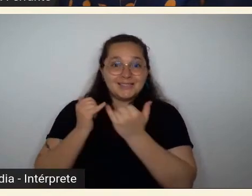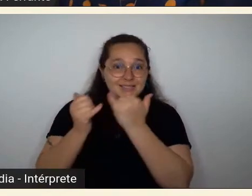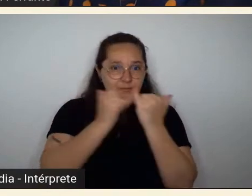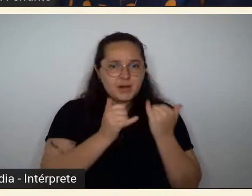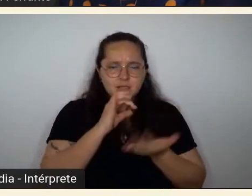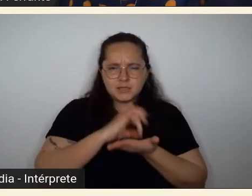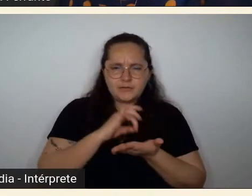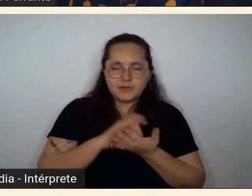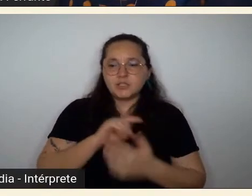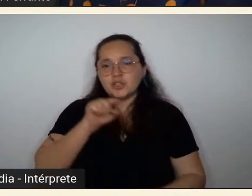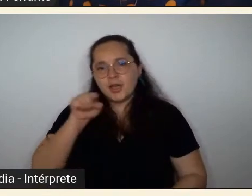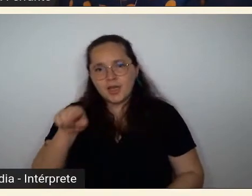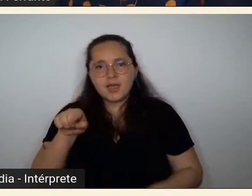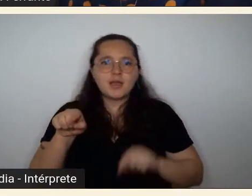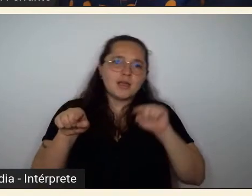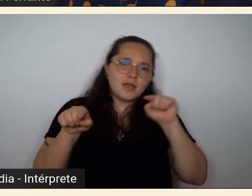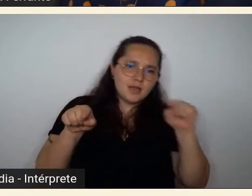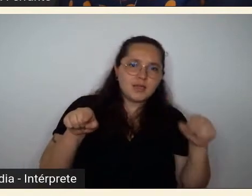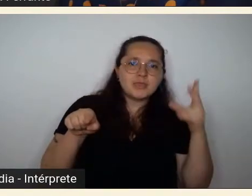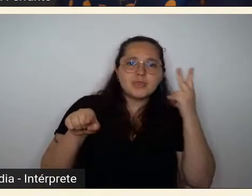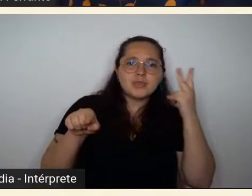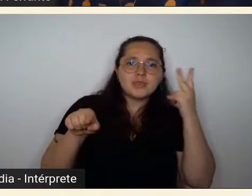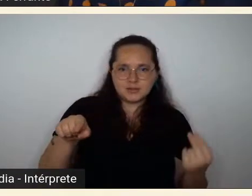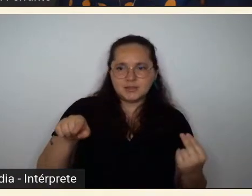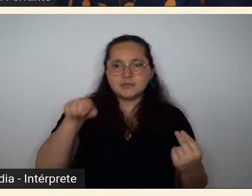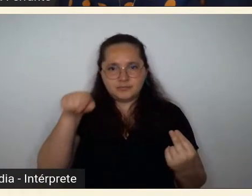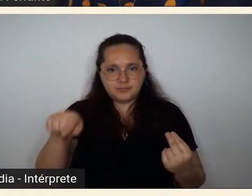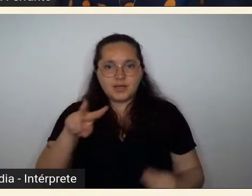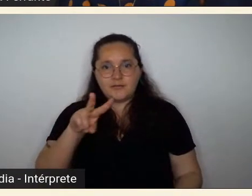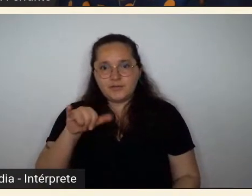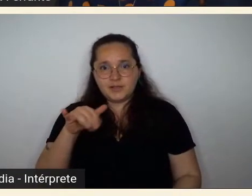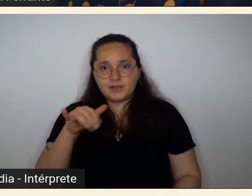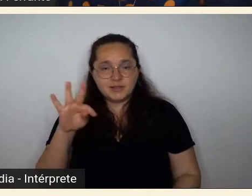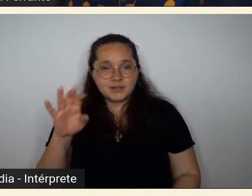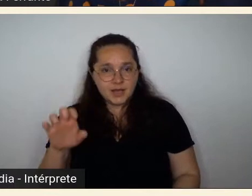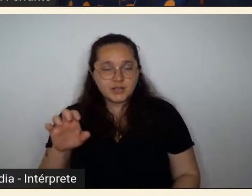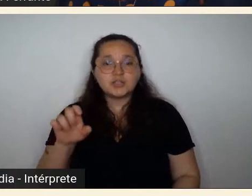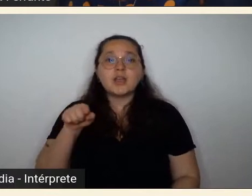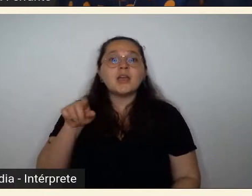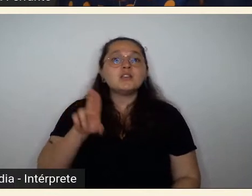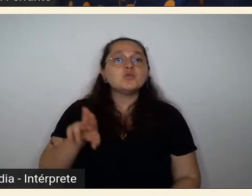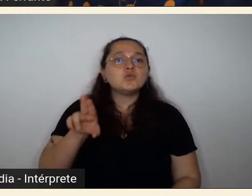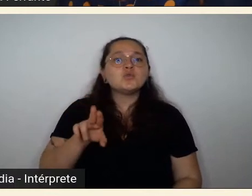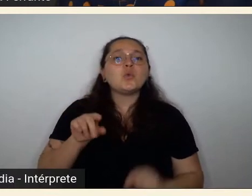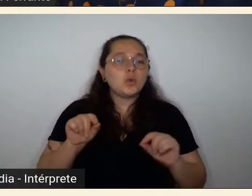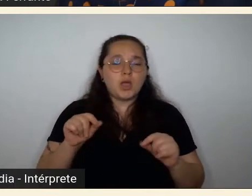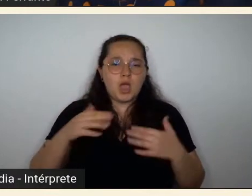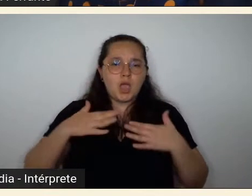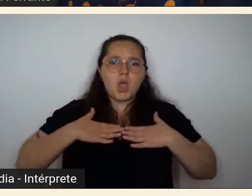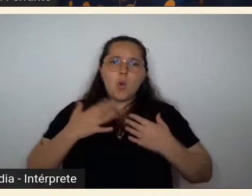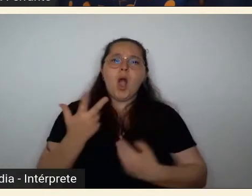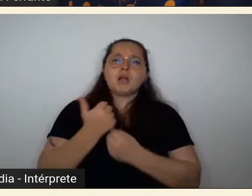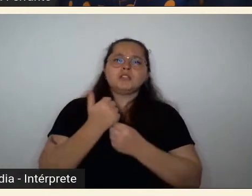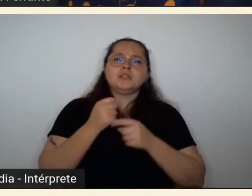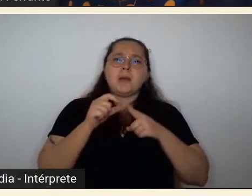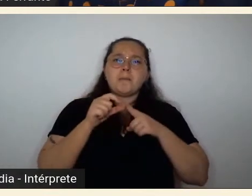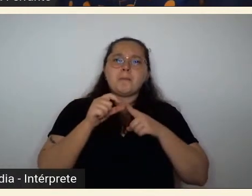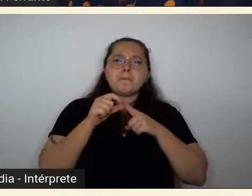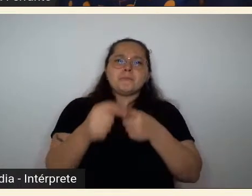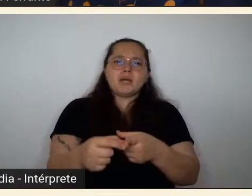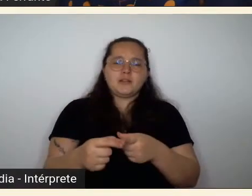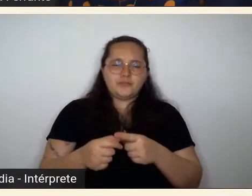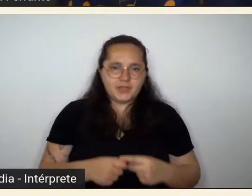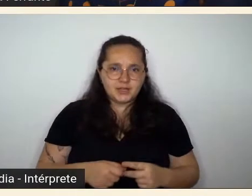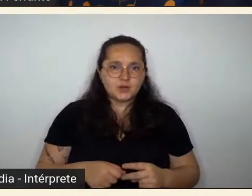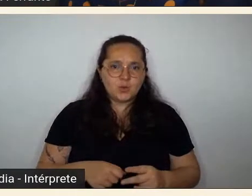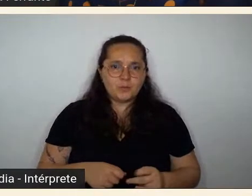quanto o Vicente do Rego Monteiro de um certo modo usam a ideia de serem artistas da periferia de um país que era e ainda